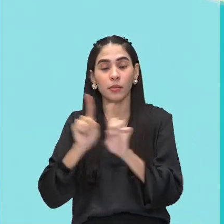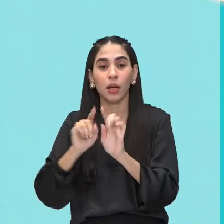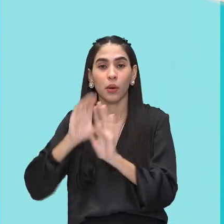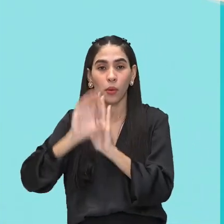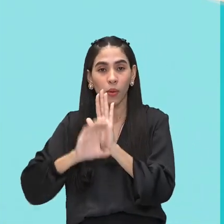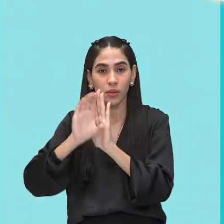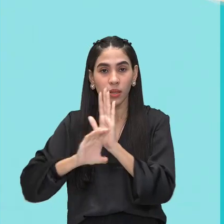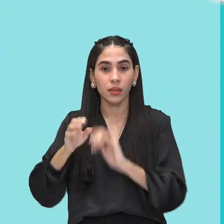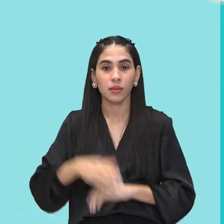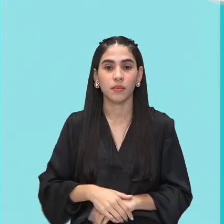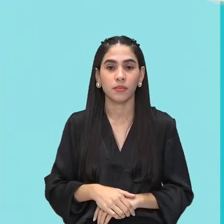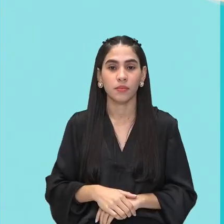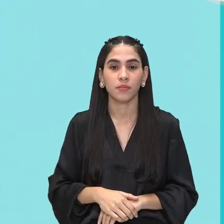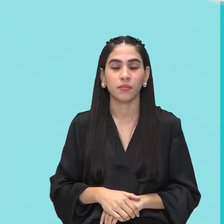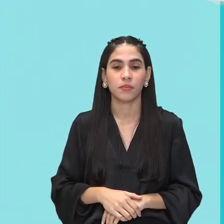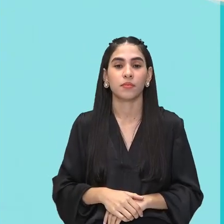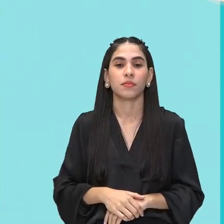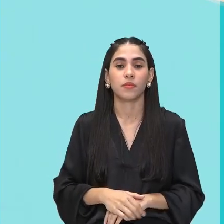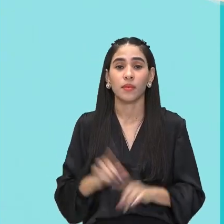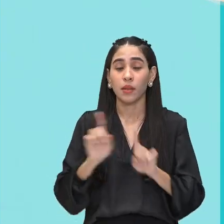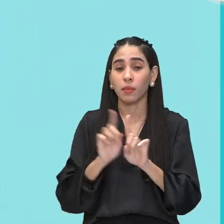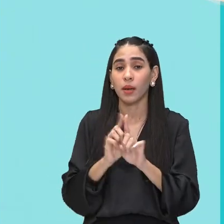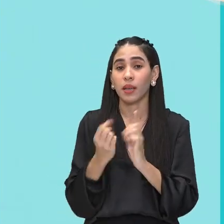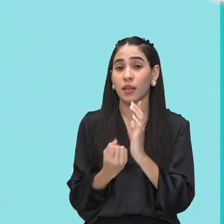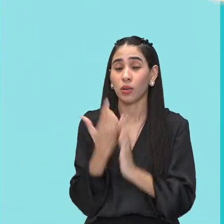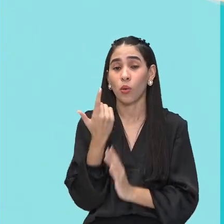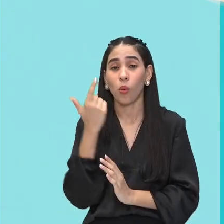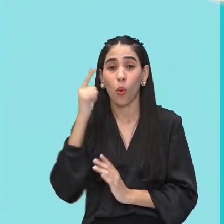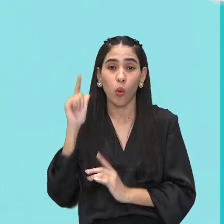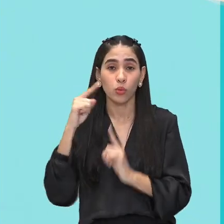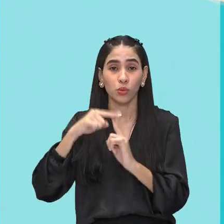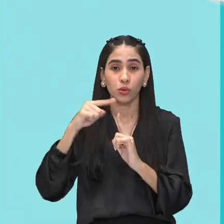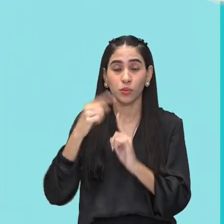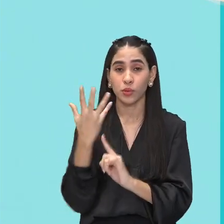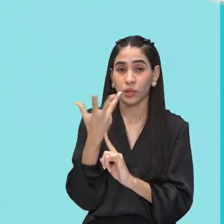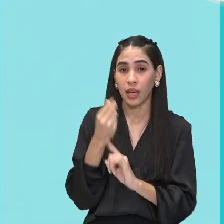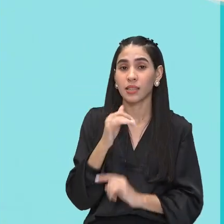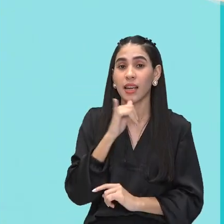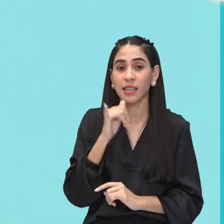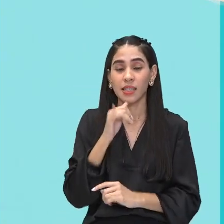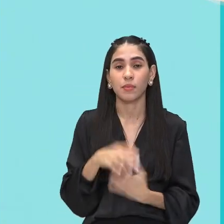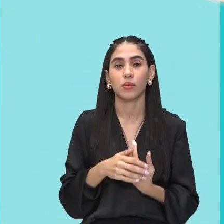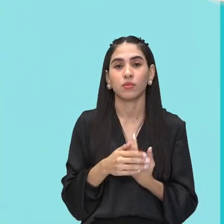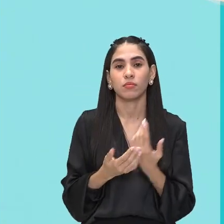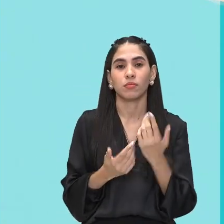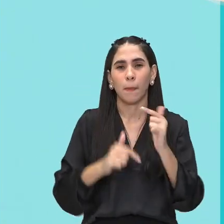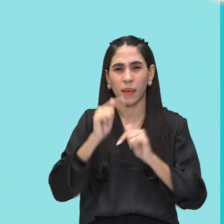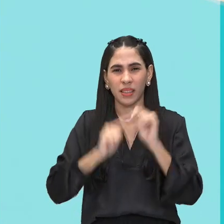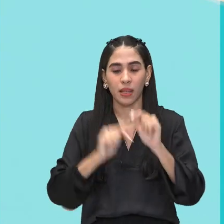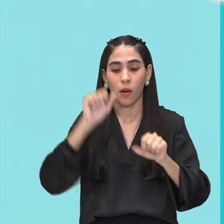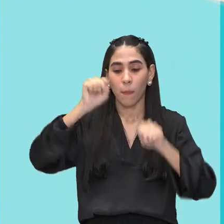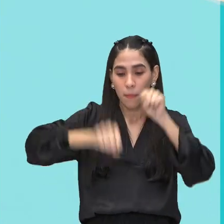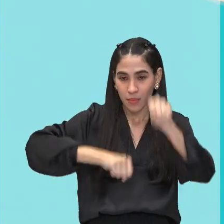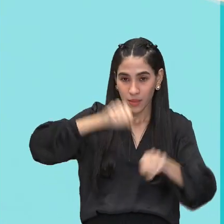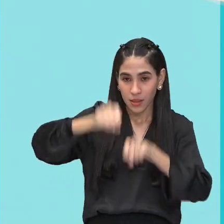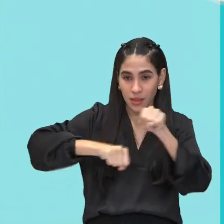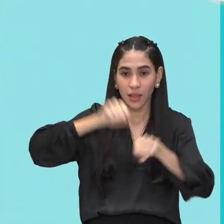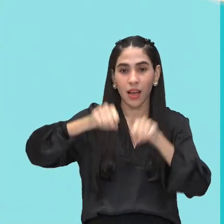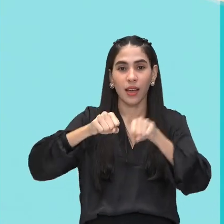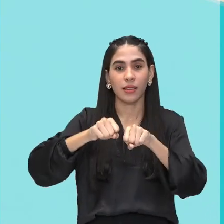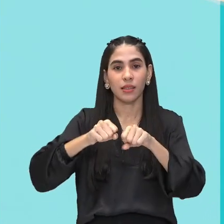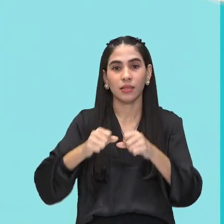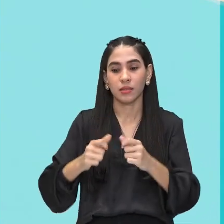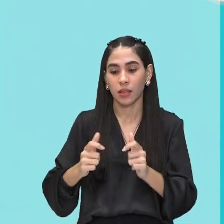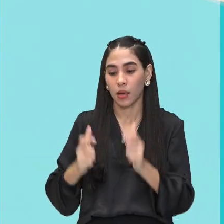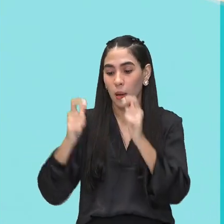criou o readymade, ou seja, um objeto pronto. Então, pegava bicicletas, rodas de bicicleta, colocava numa galeria